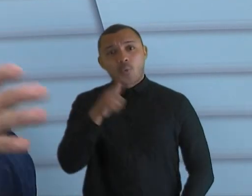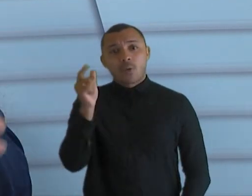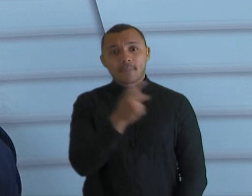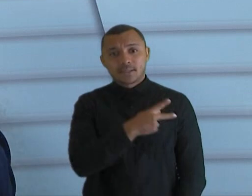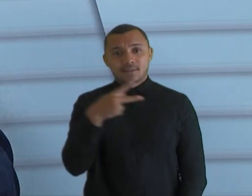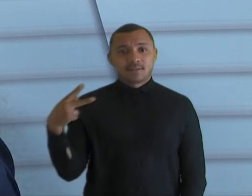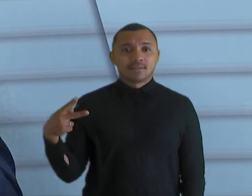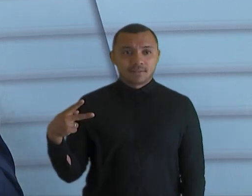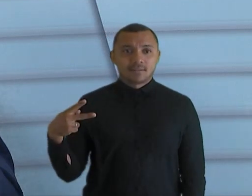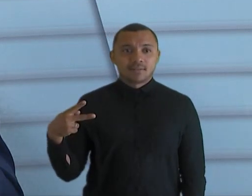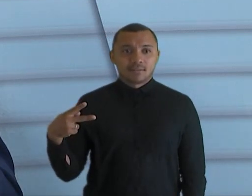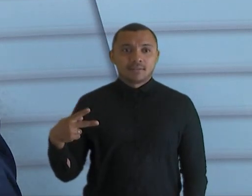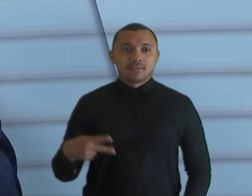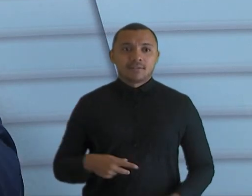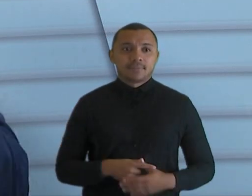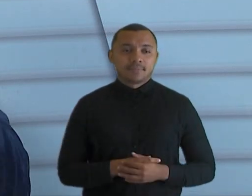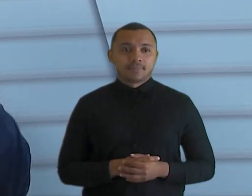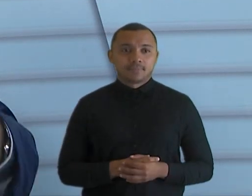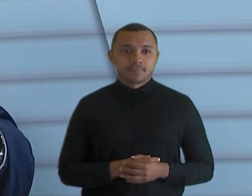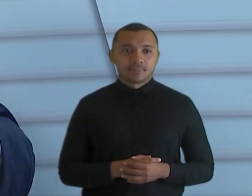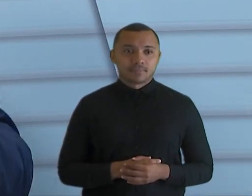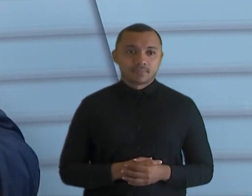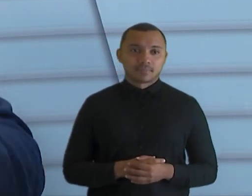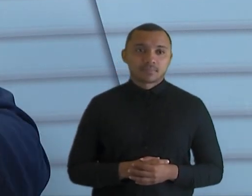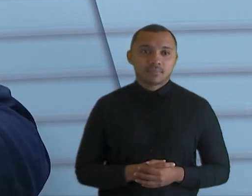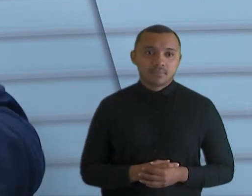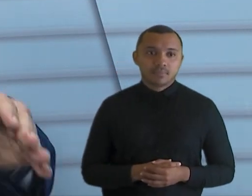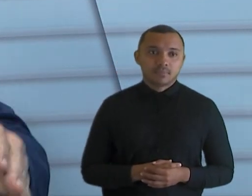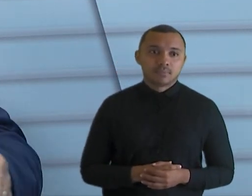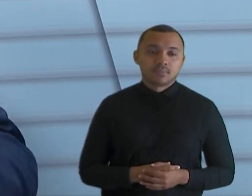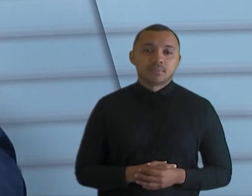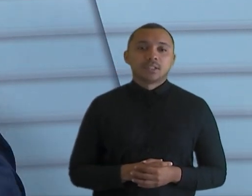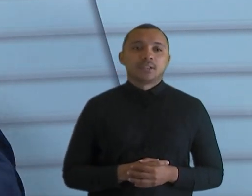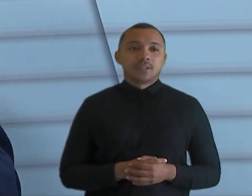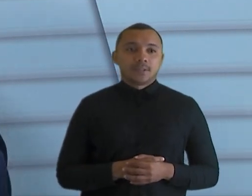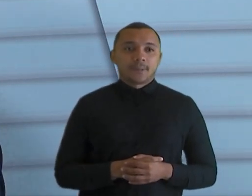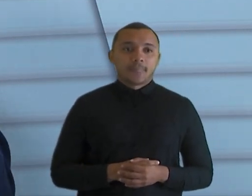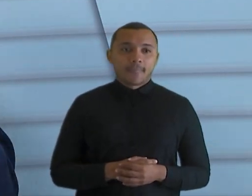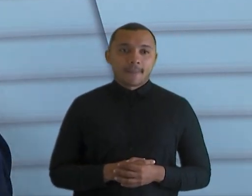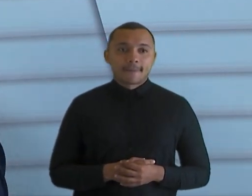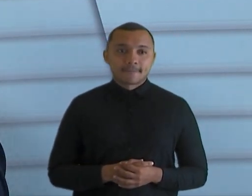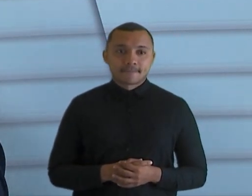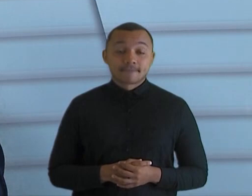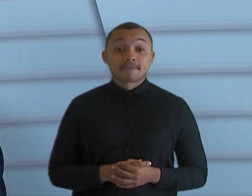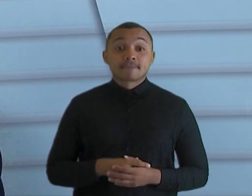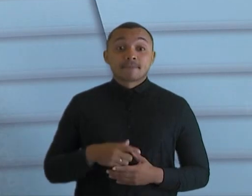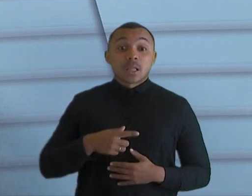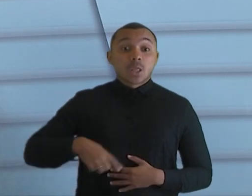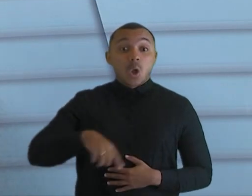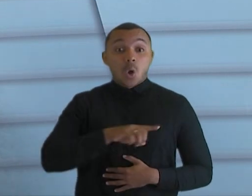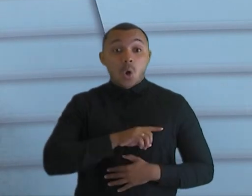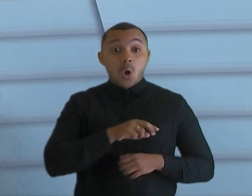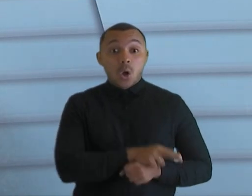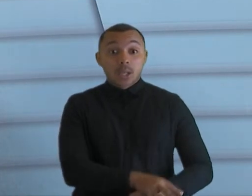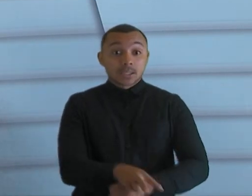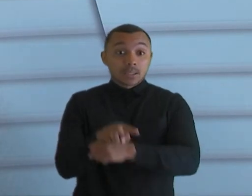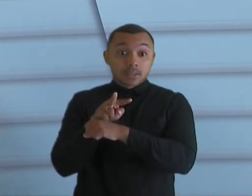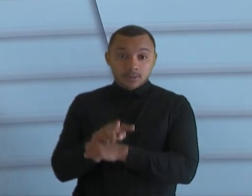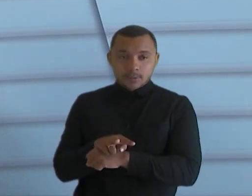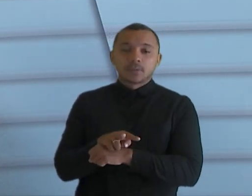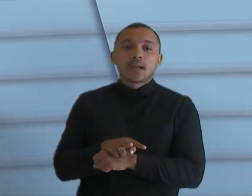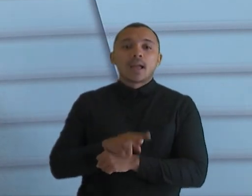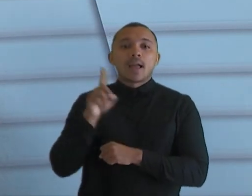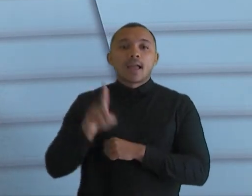e isso está muito bem já formalizado, que é assim, que as nossas fiscalizações são baseadas em critérios